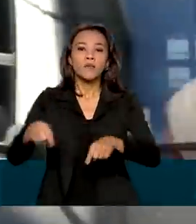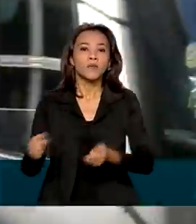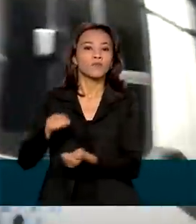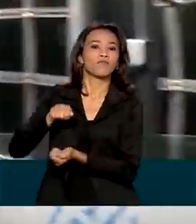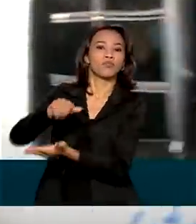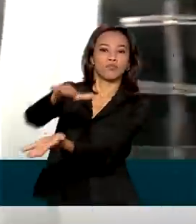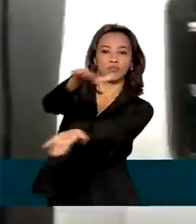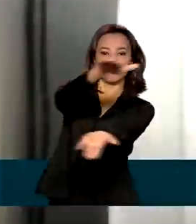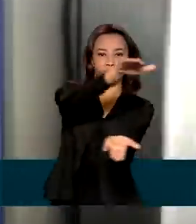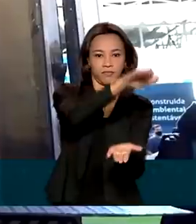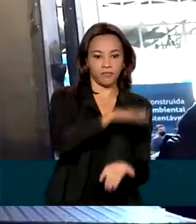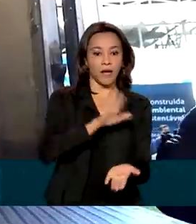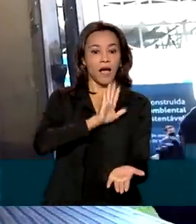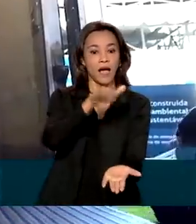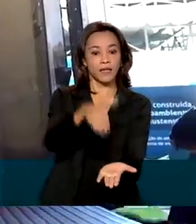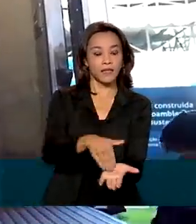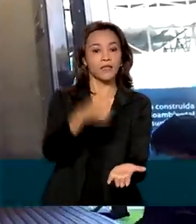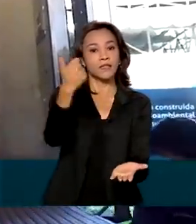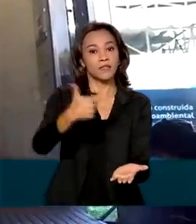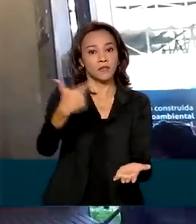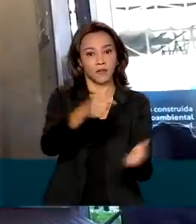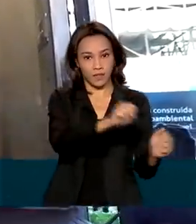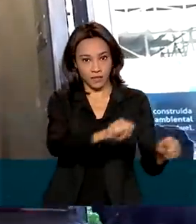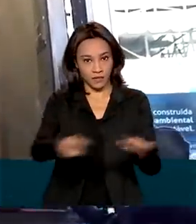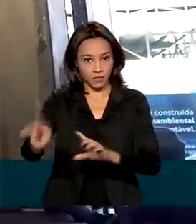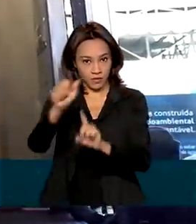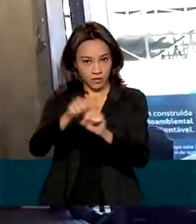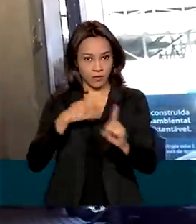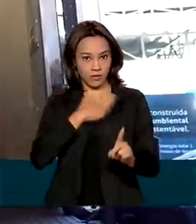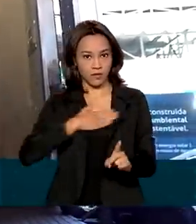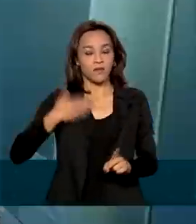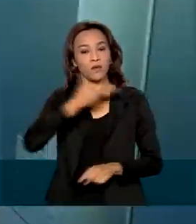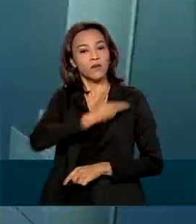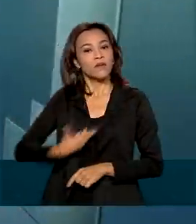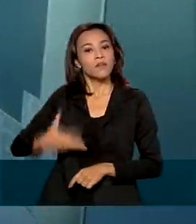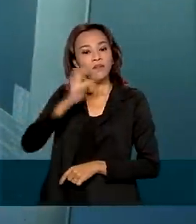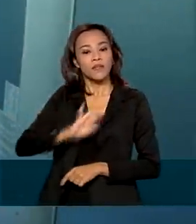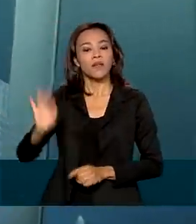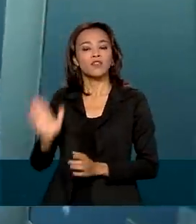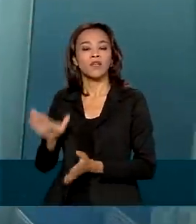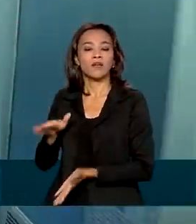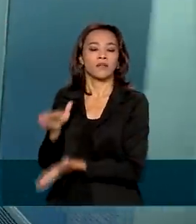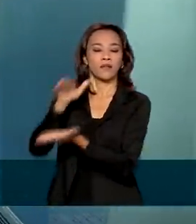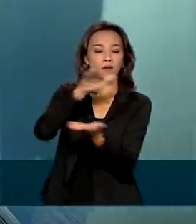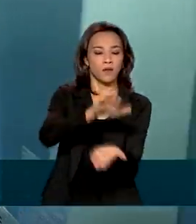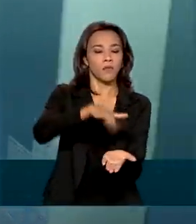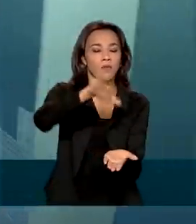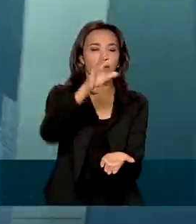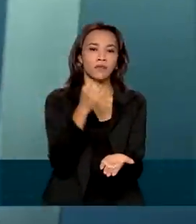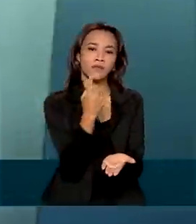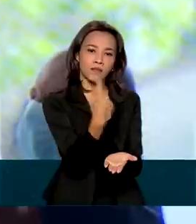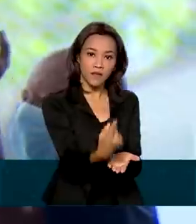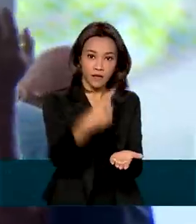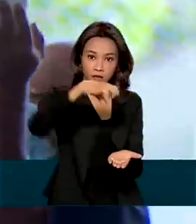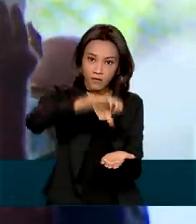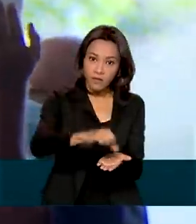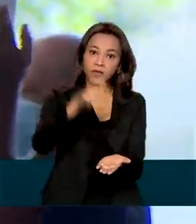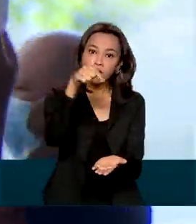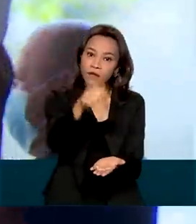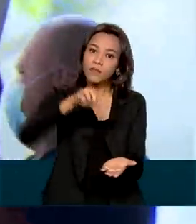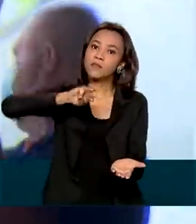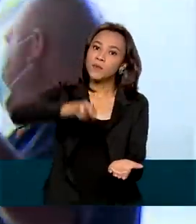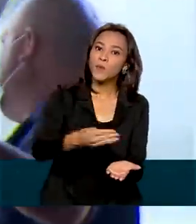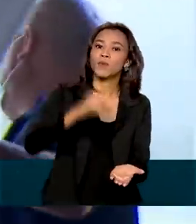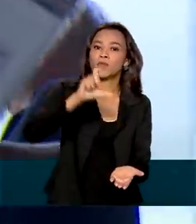segunda semana de agosto, o governo federal entregou mais de 197 milhões de doses da vacina